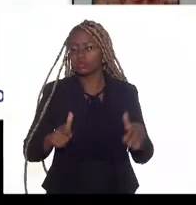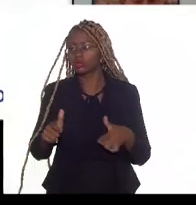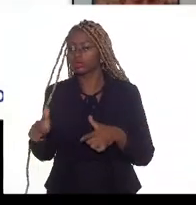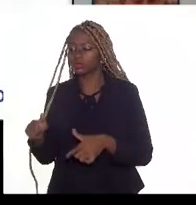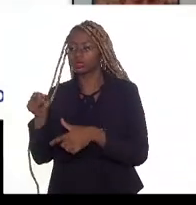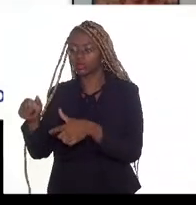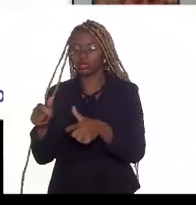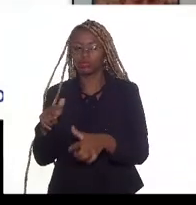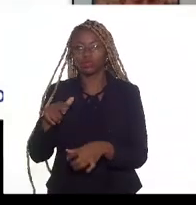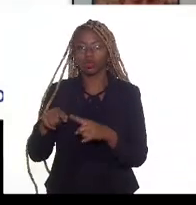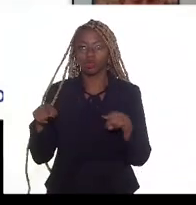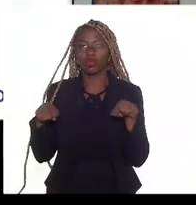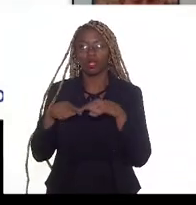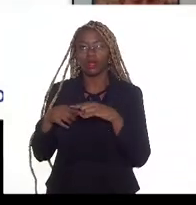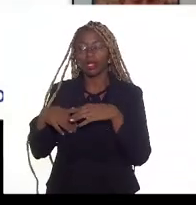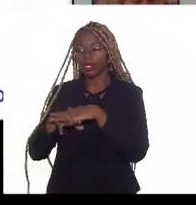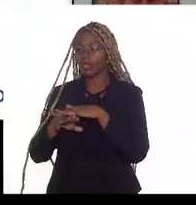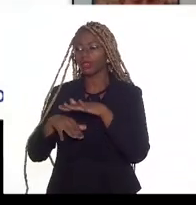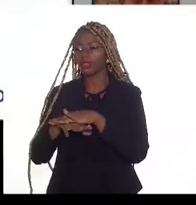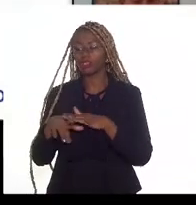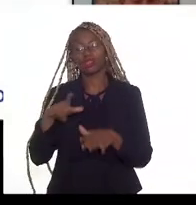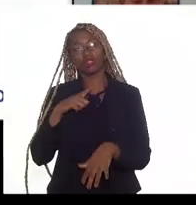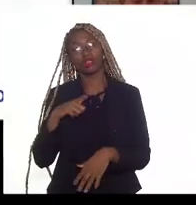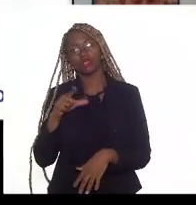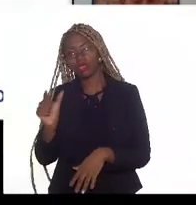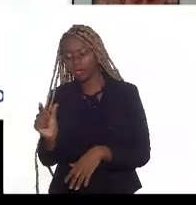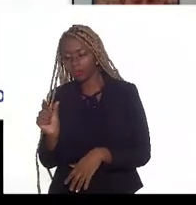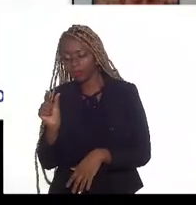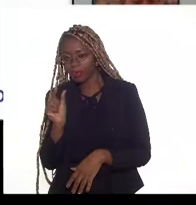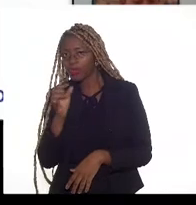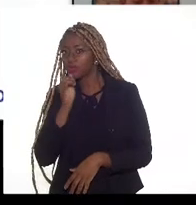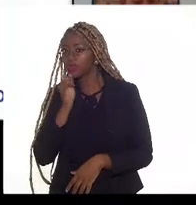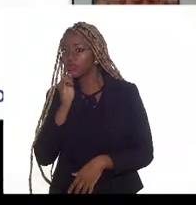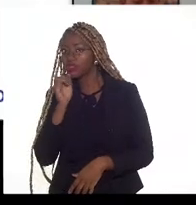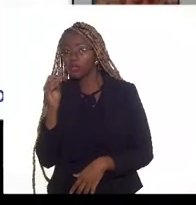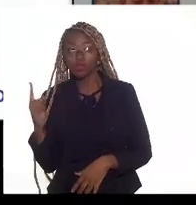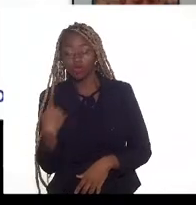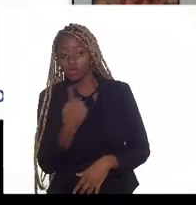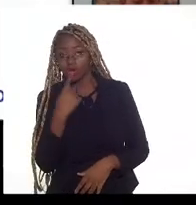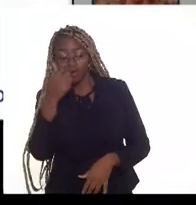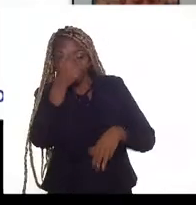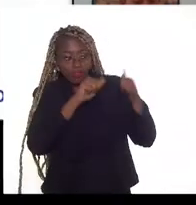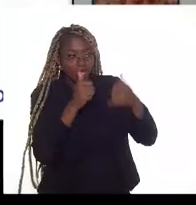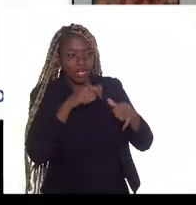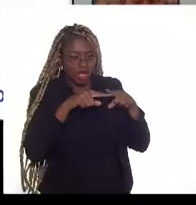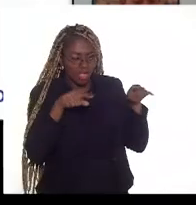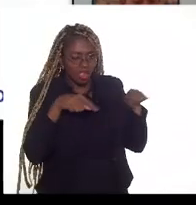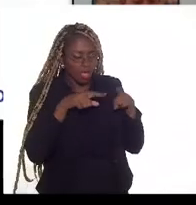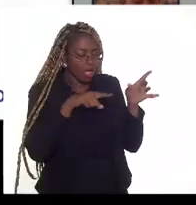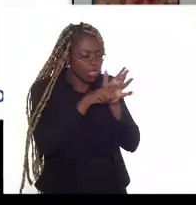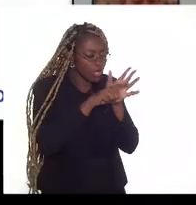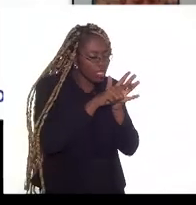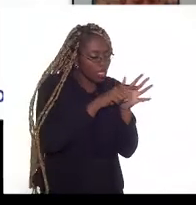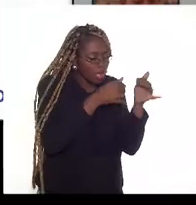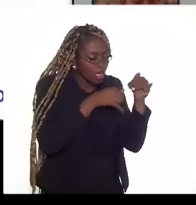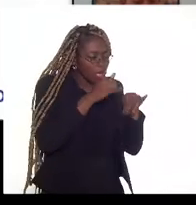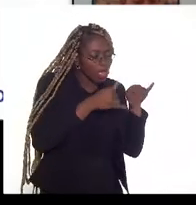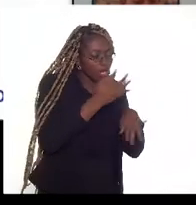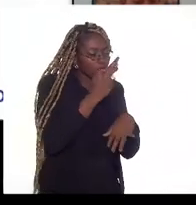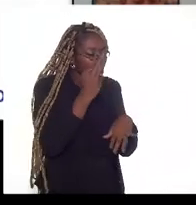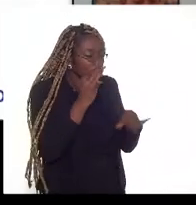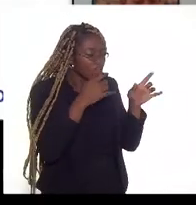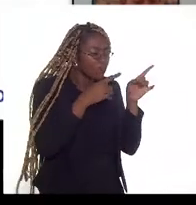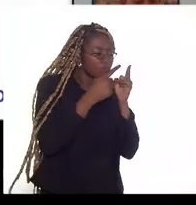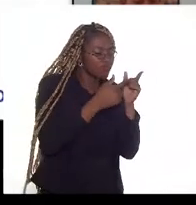Então, nesse ponto de coleta é retirada uma amostra, essa amostra é levada para o laboratório para identificar a qualidade fisioquímica do